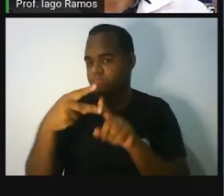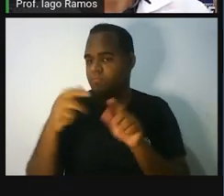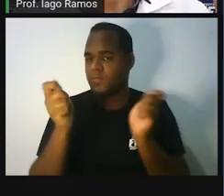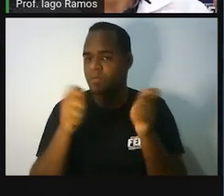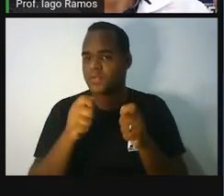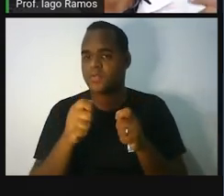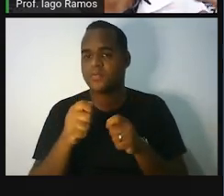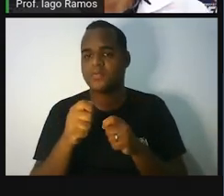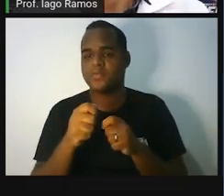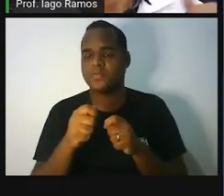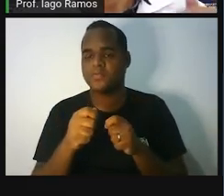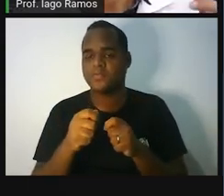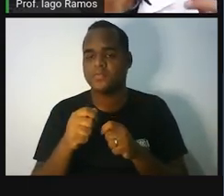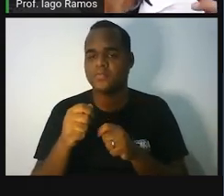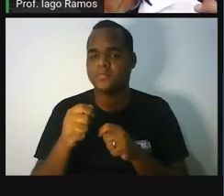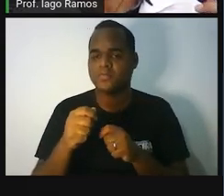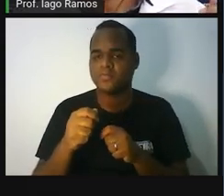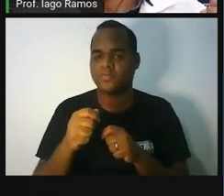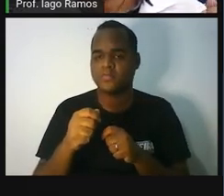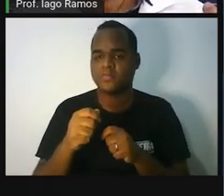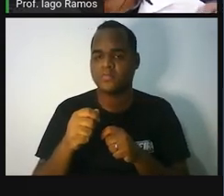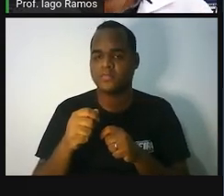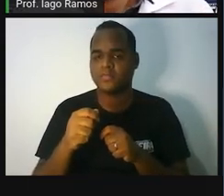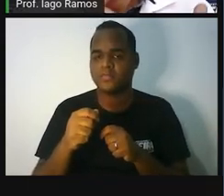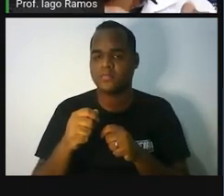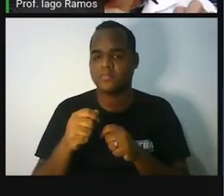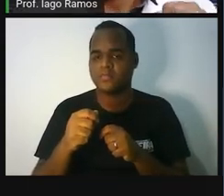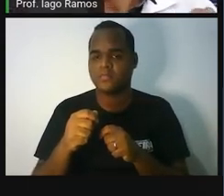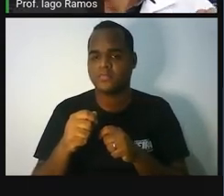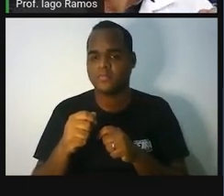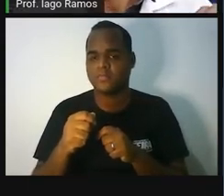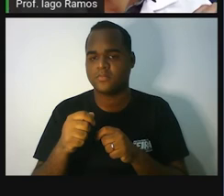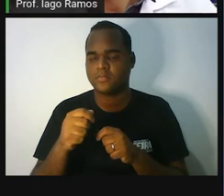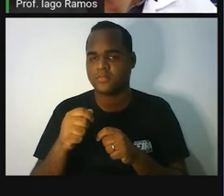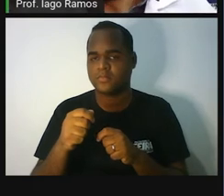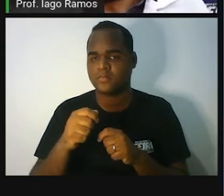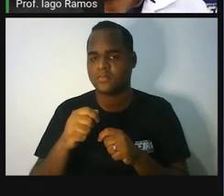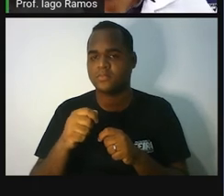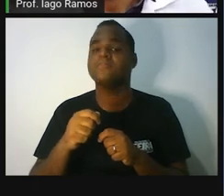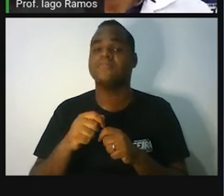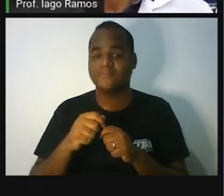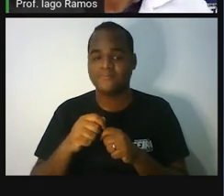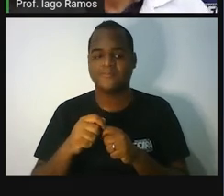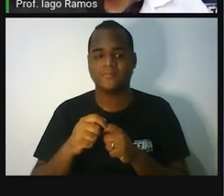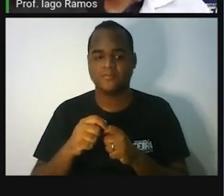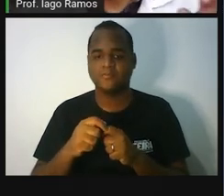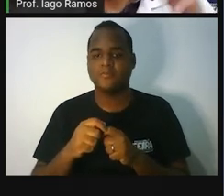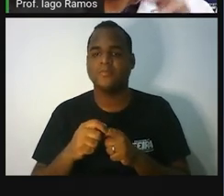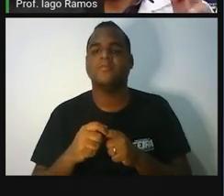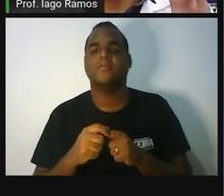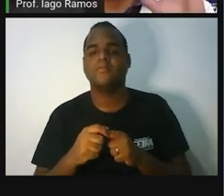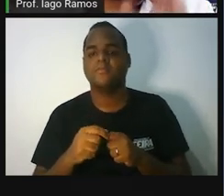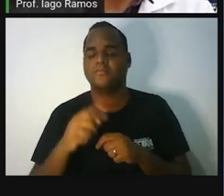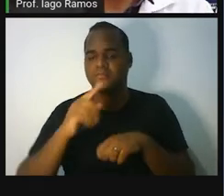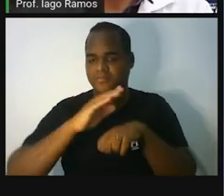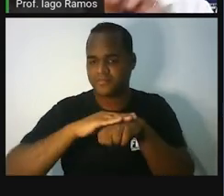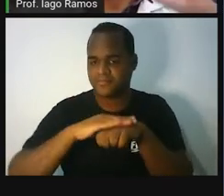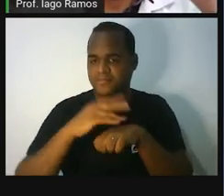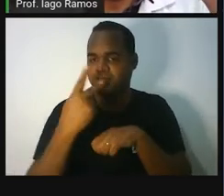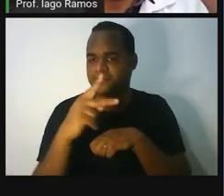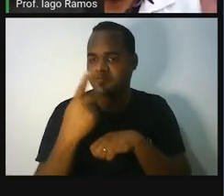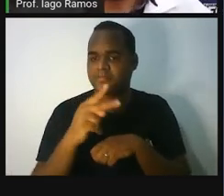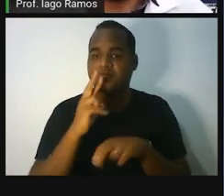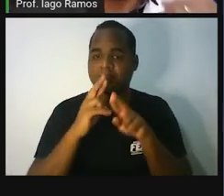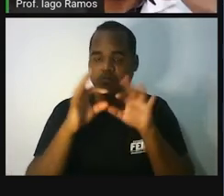Duplicar 2. O que é duplicar? Pesquisa. Então, se você vai ali no prato